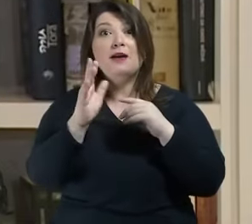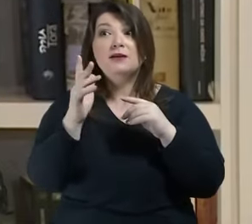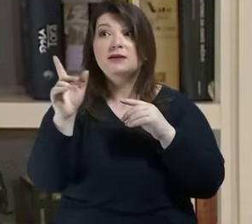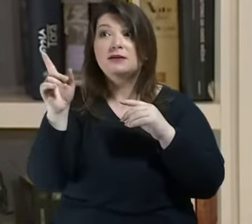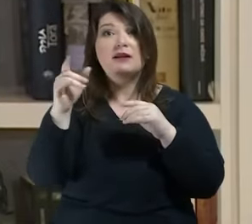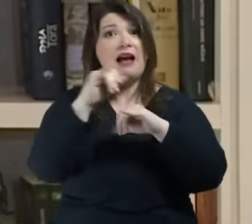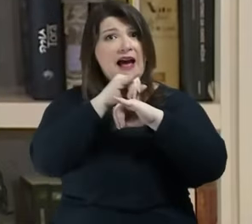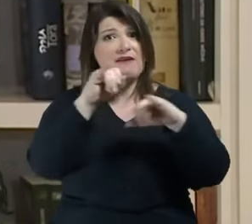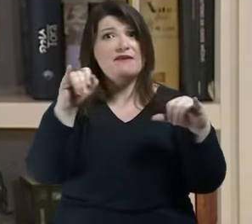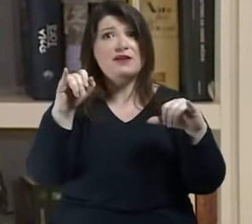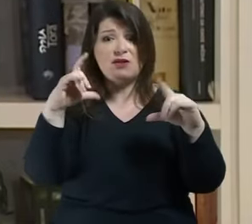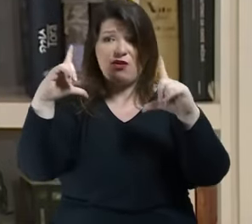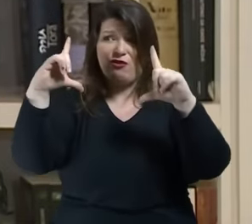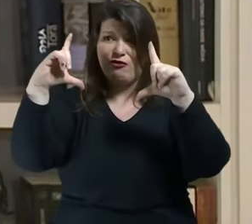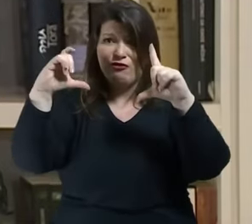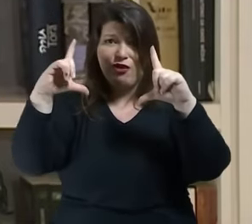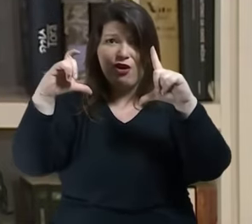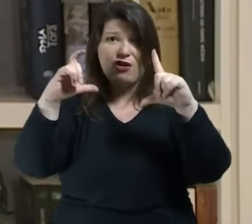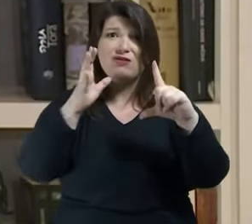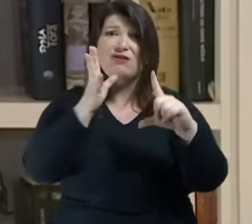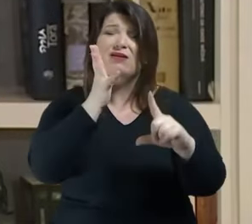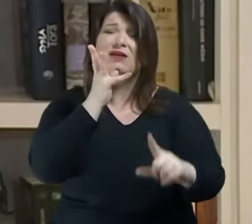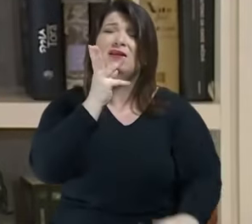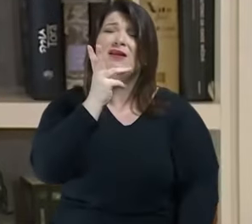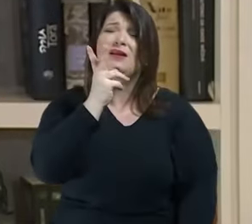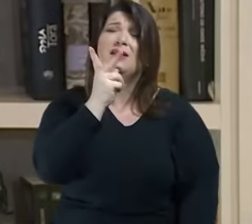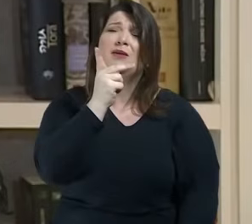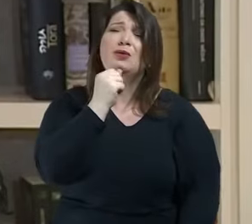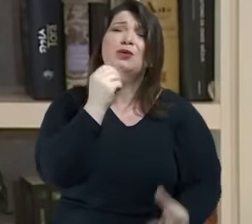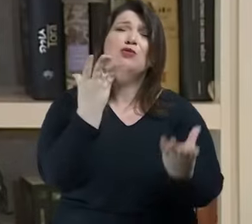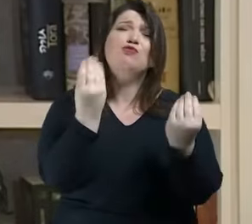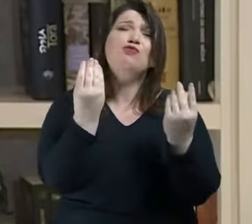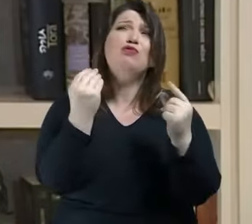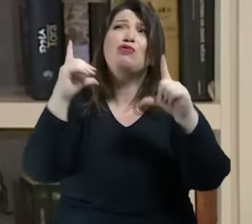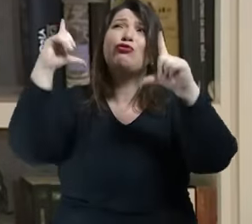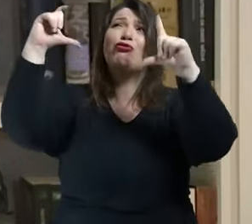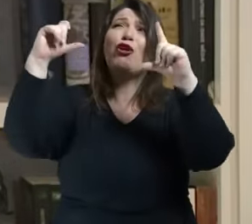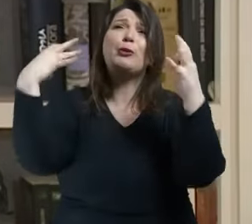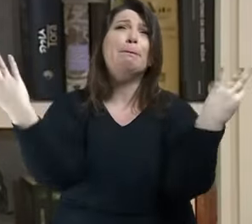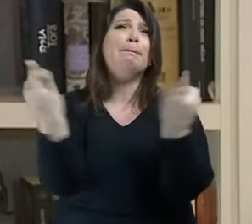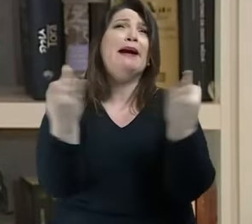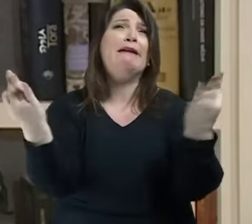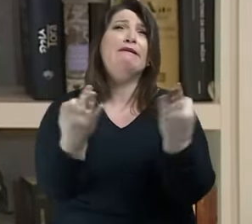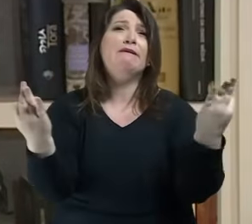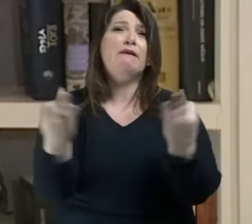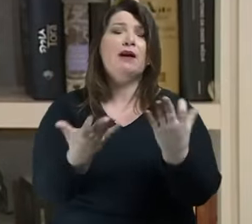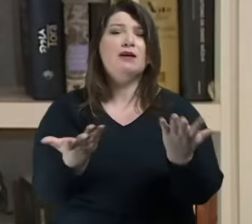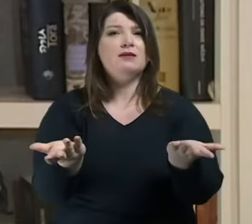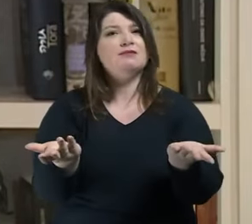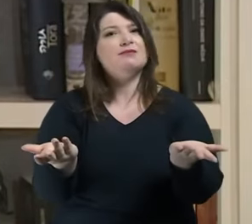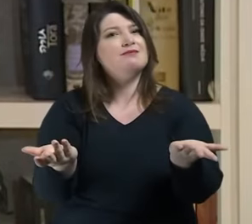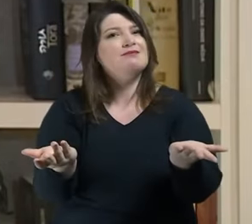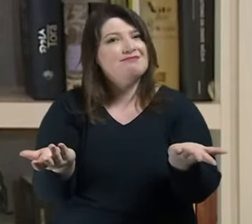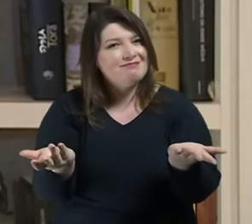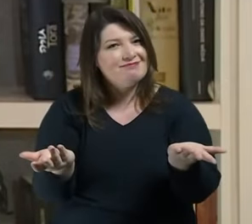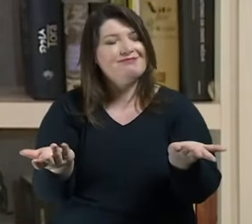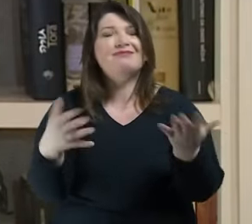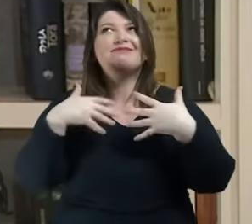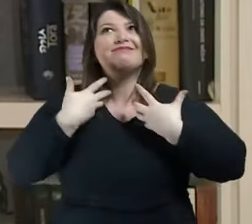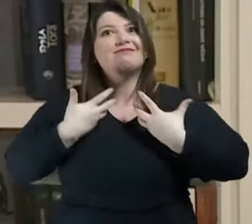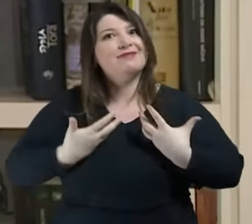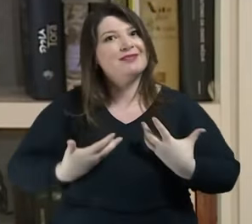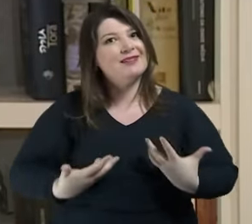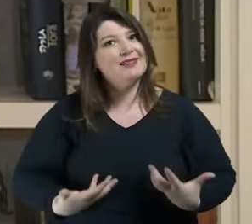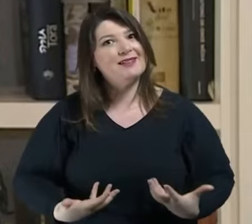felicidade é muito trabalhosa isso é um grande projeto de trabalho eu tenho que parecer feliz e bem